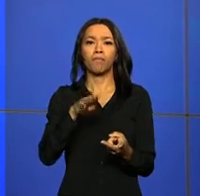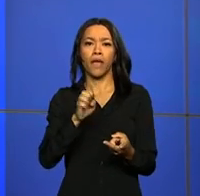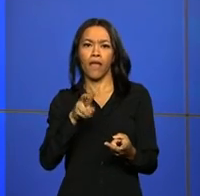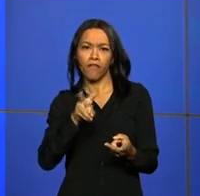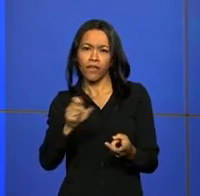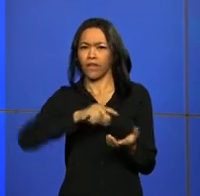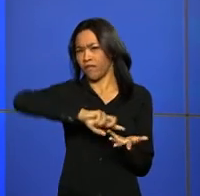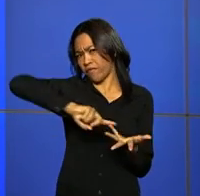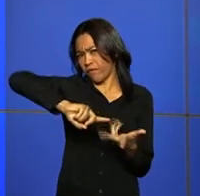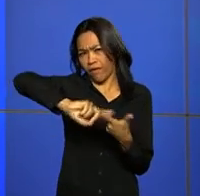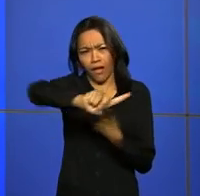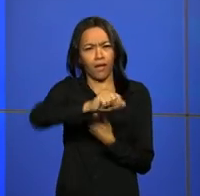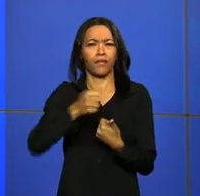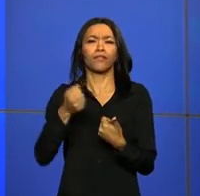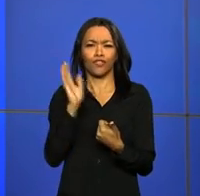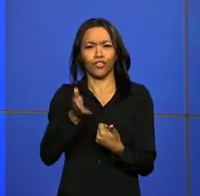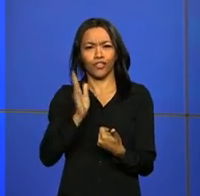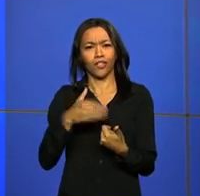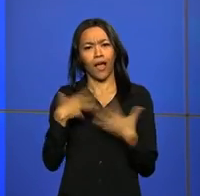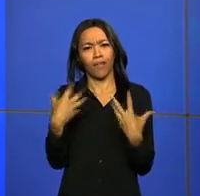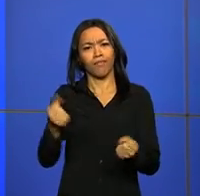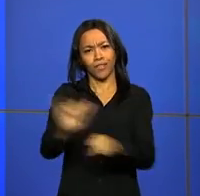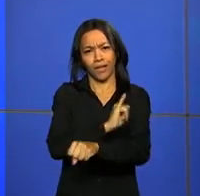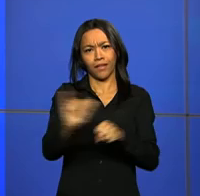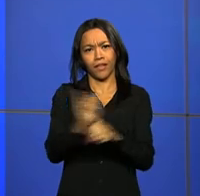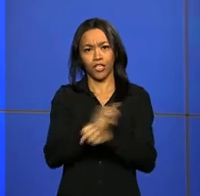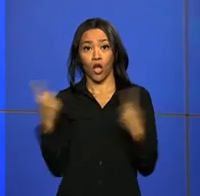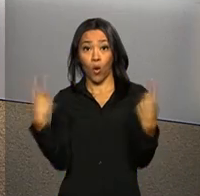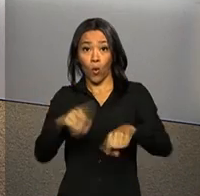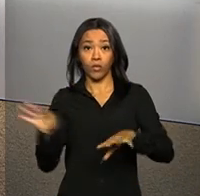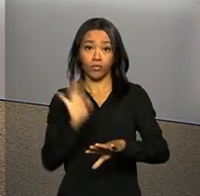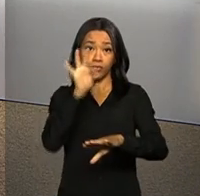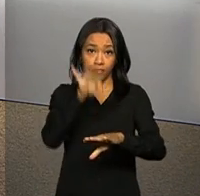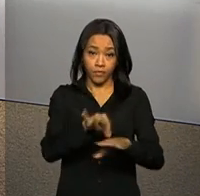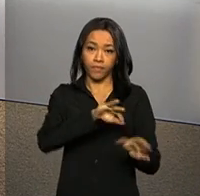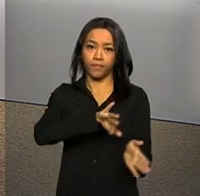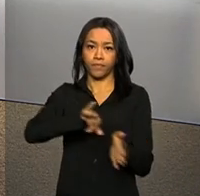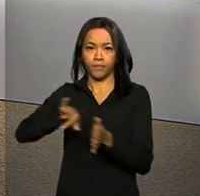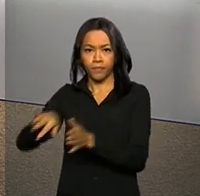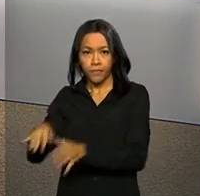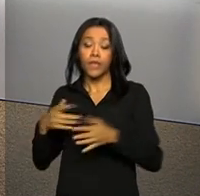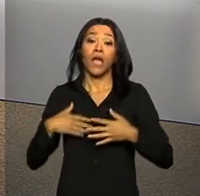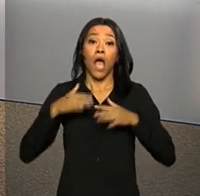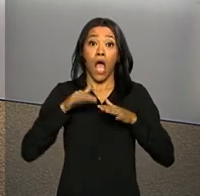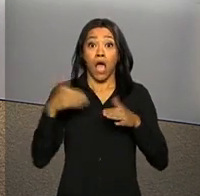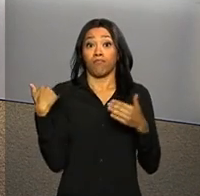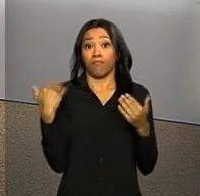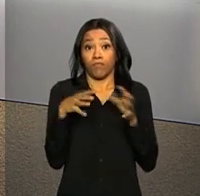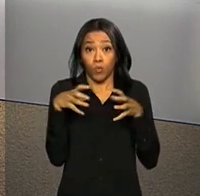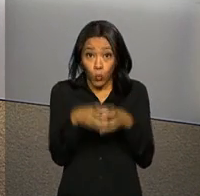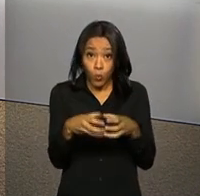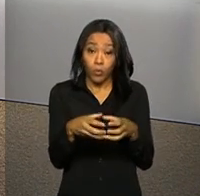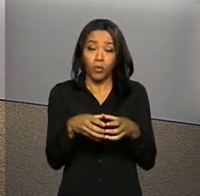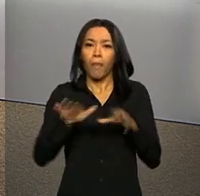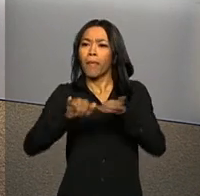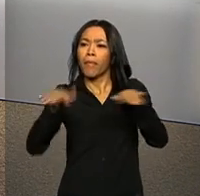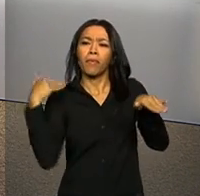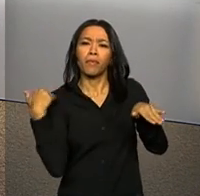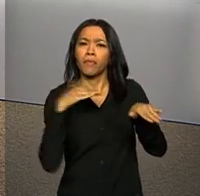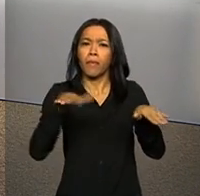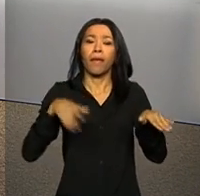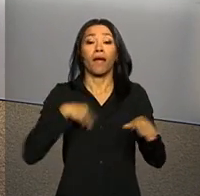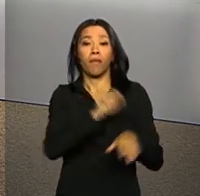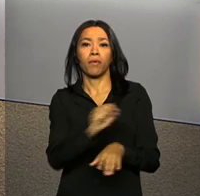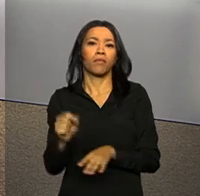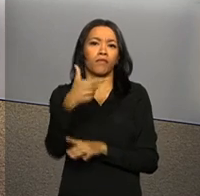entre outros, já adotaram medidas na luta contra o mosquito. E a mobilização no próximo dia 13 deve atingir todos os